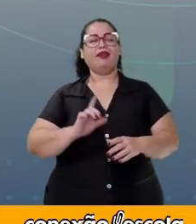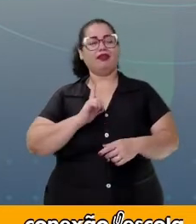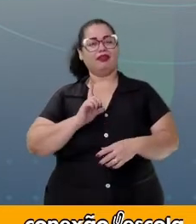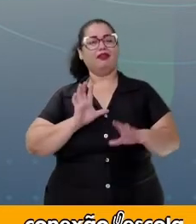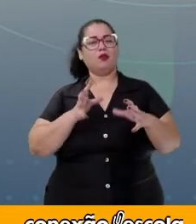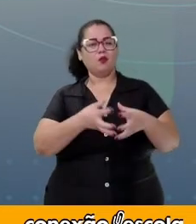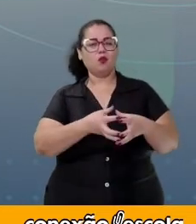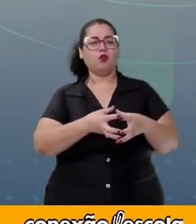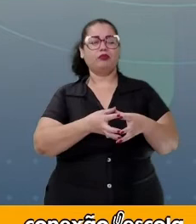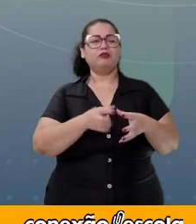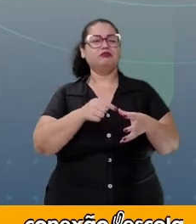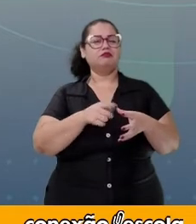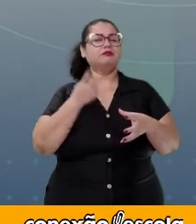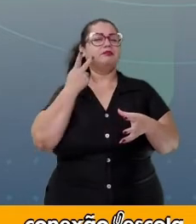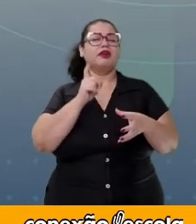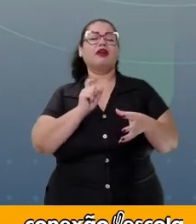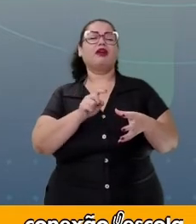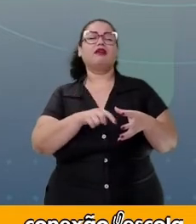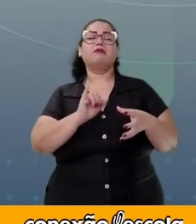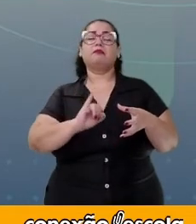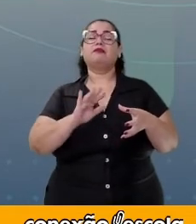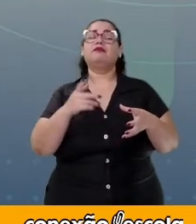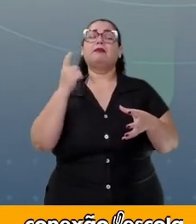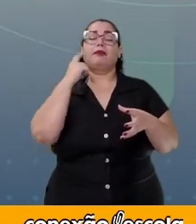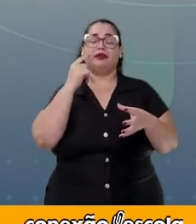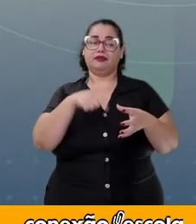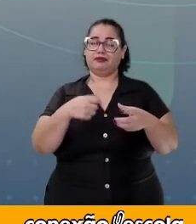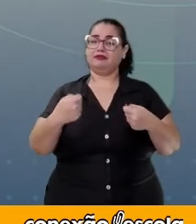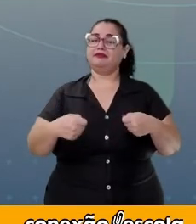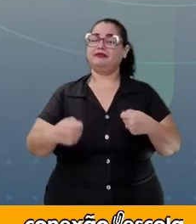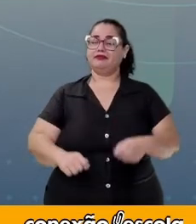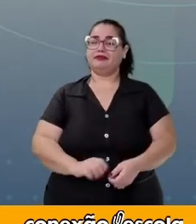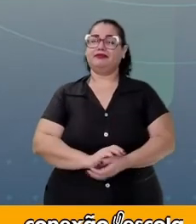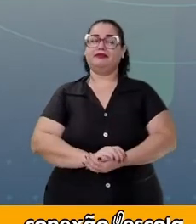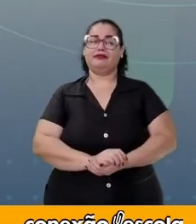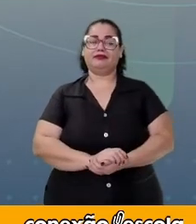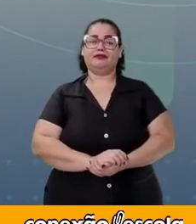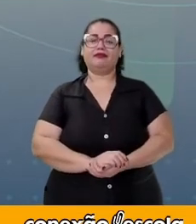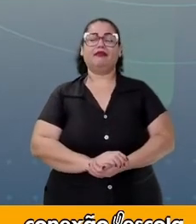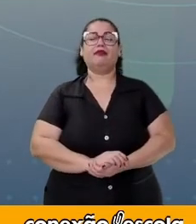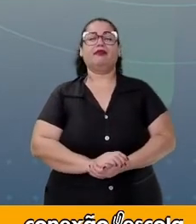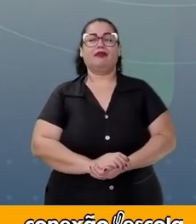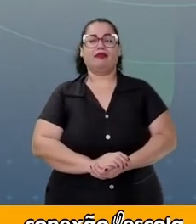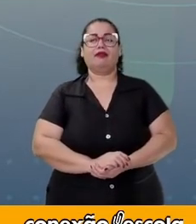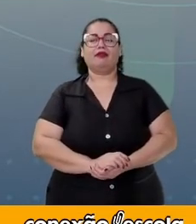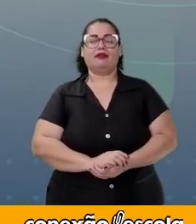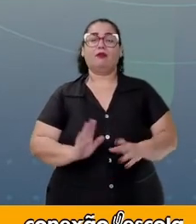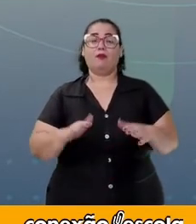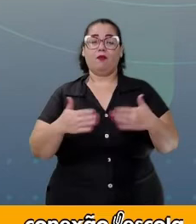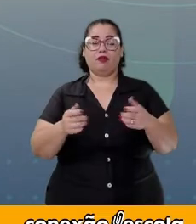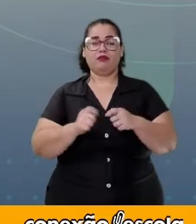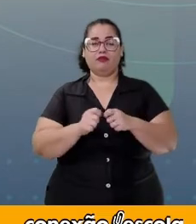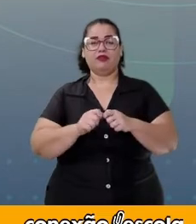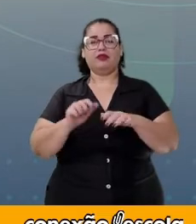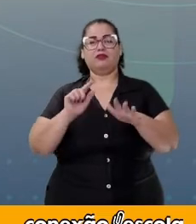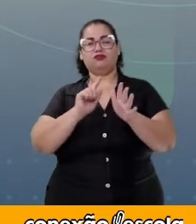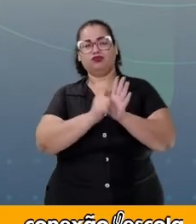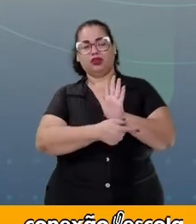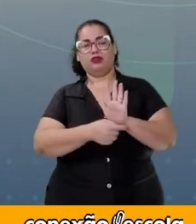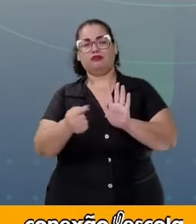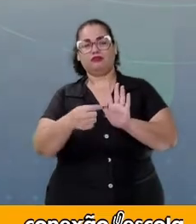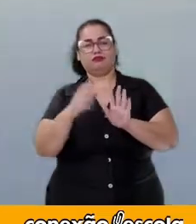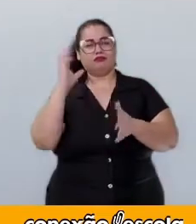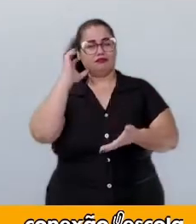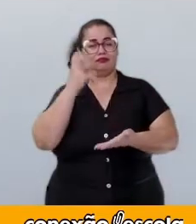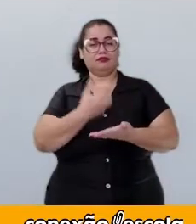específico. É preciso pensar nisso também. Quando vamos produzir um gênero como esse, temos,